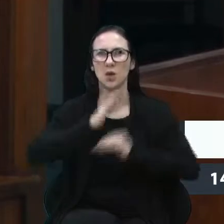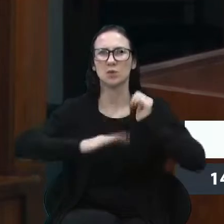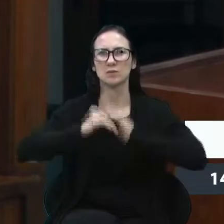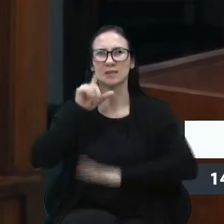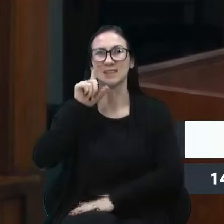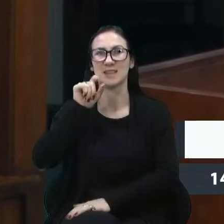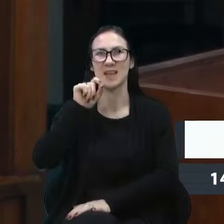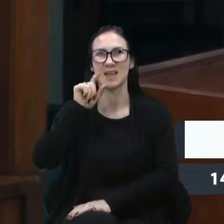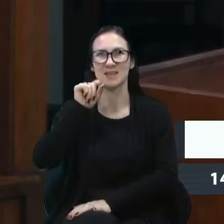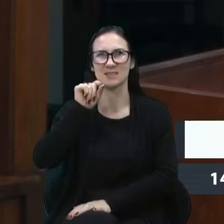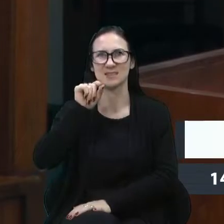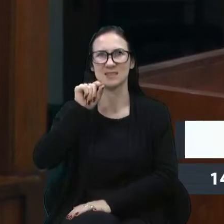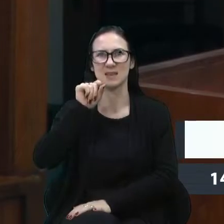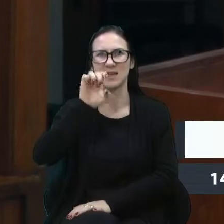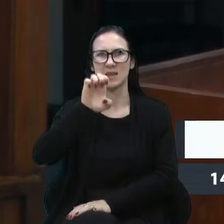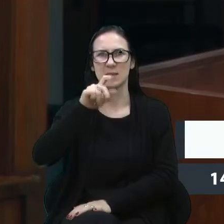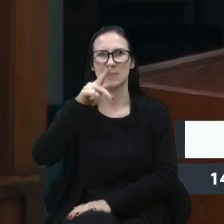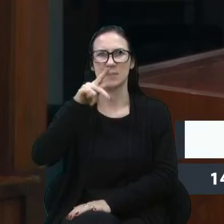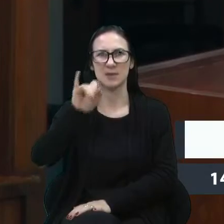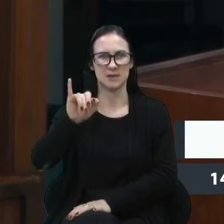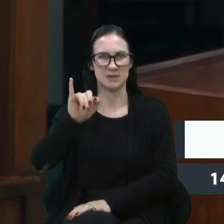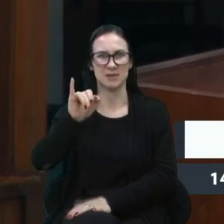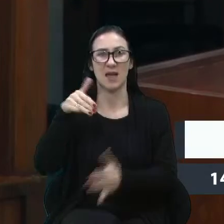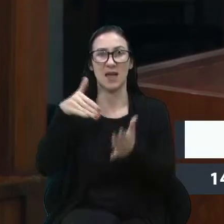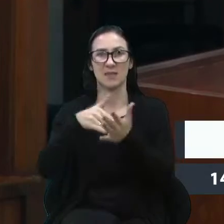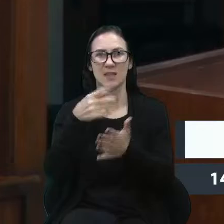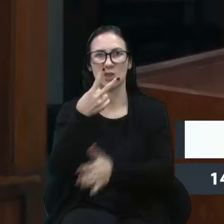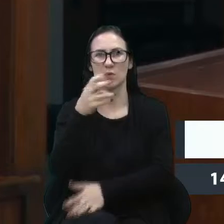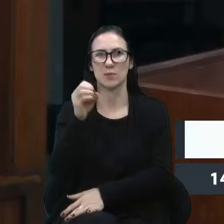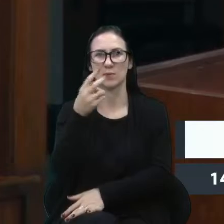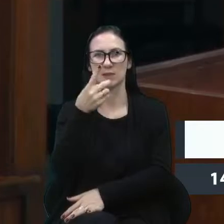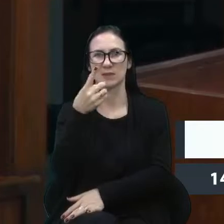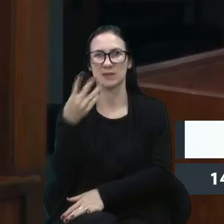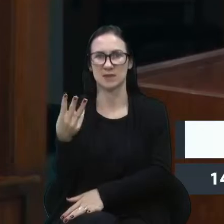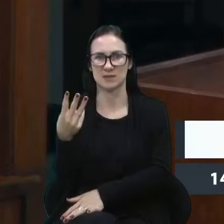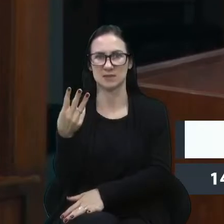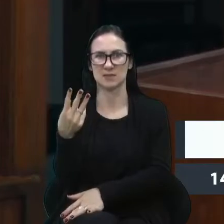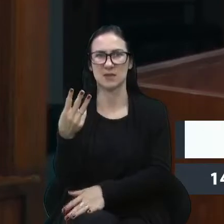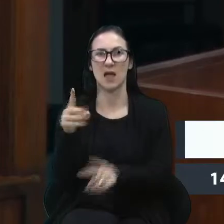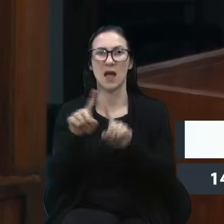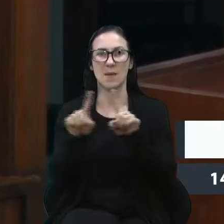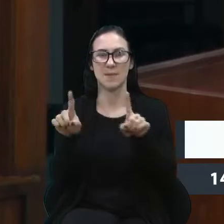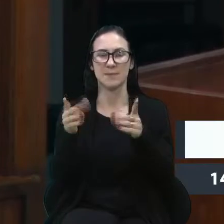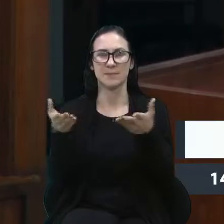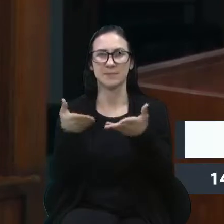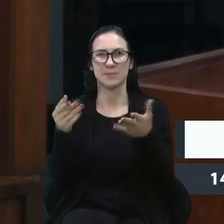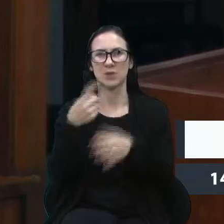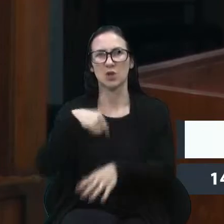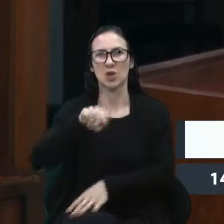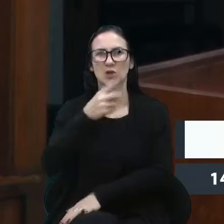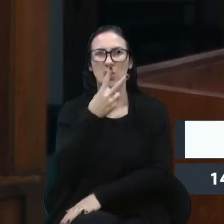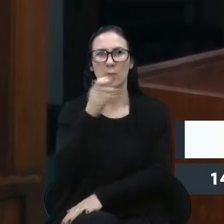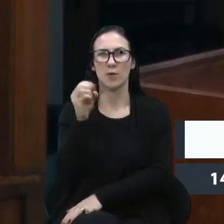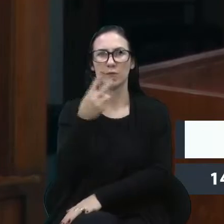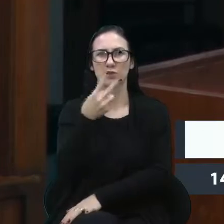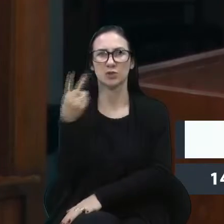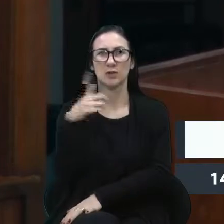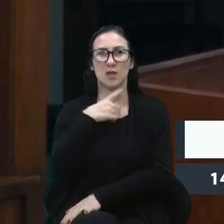Construção de 10 EPIs até 2013. E nós estamos em 22, apenas com duas.